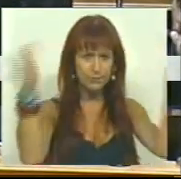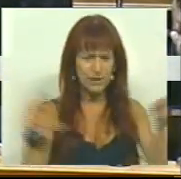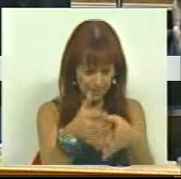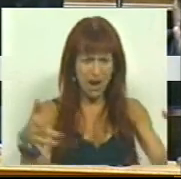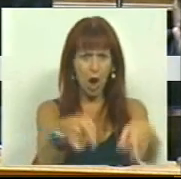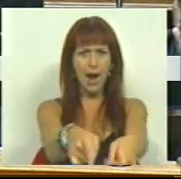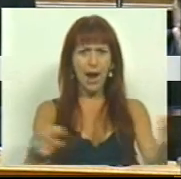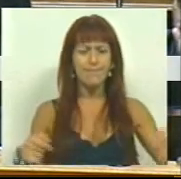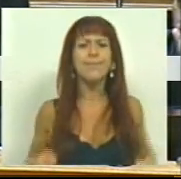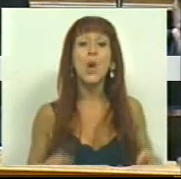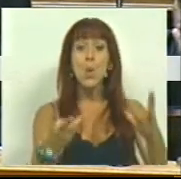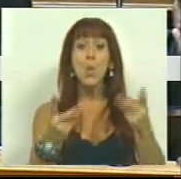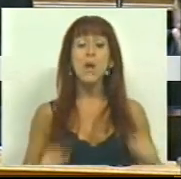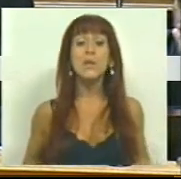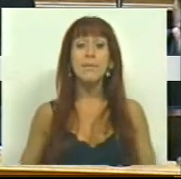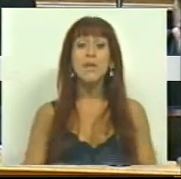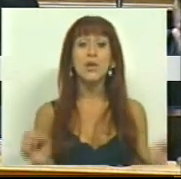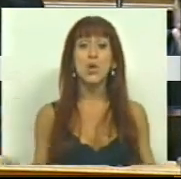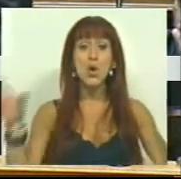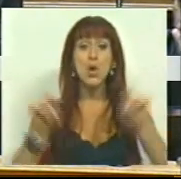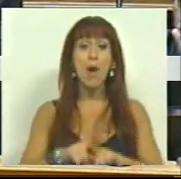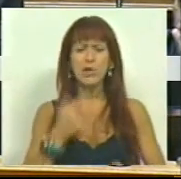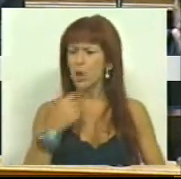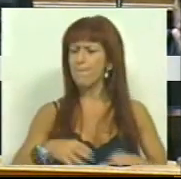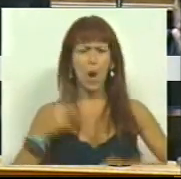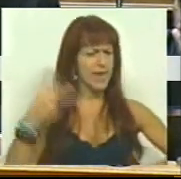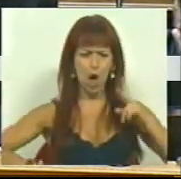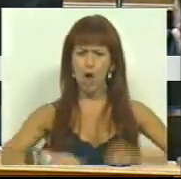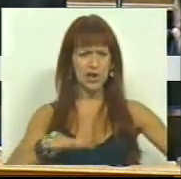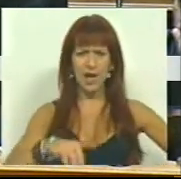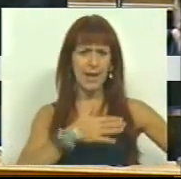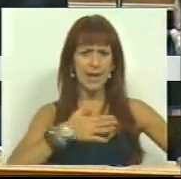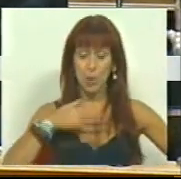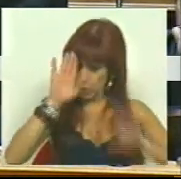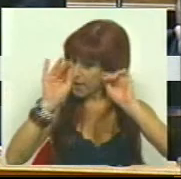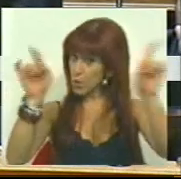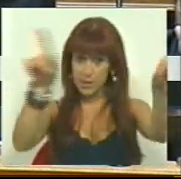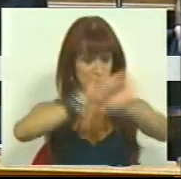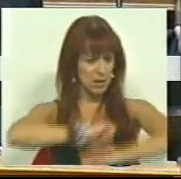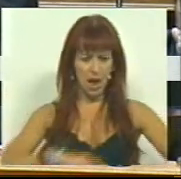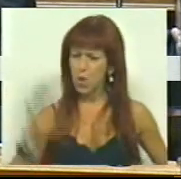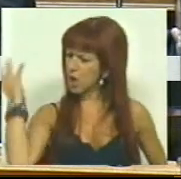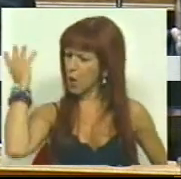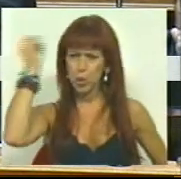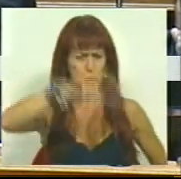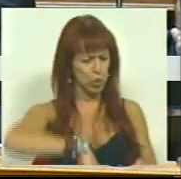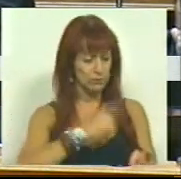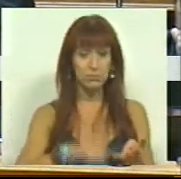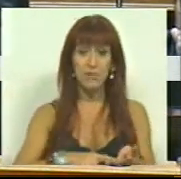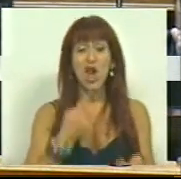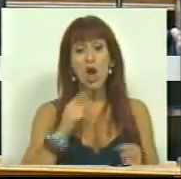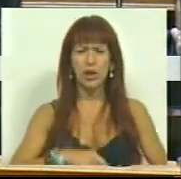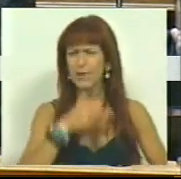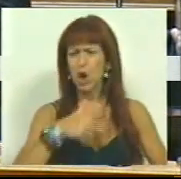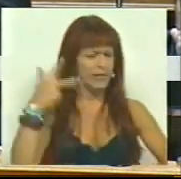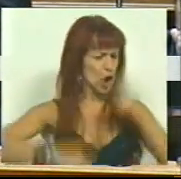Um orçamento com novos e inaceitáveis cortes na saúde, na educação, na cultura e de novos